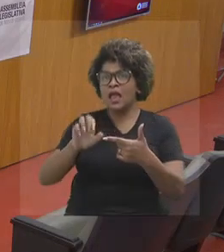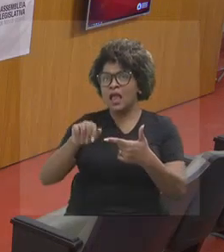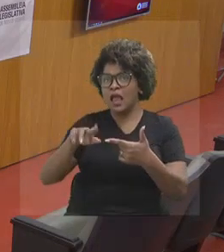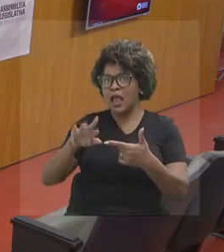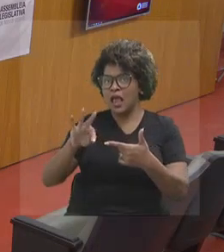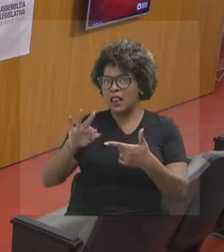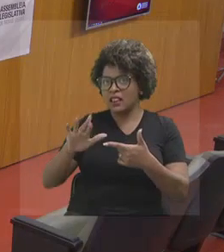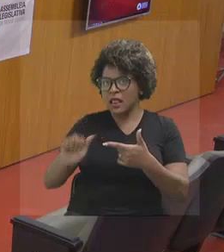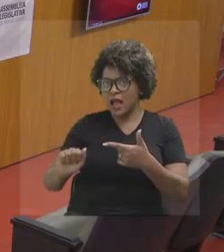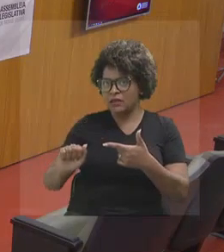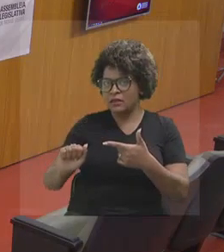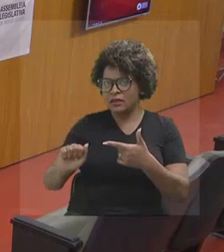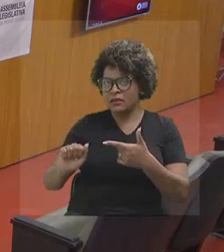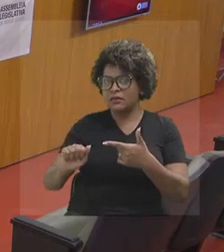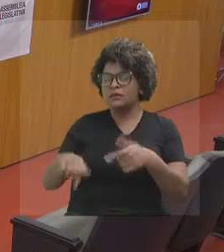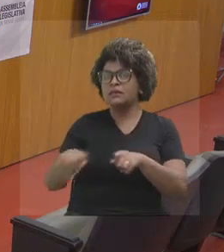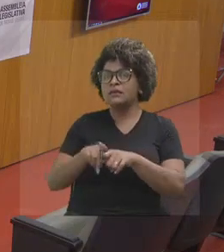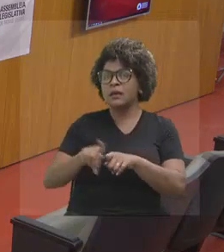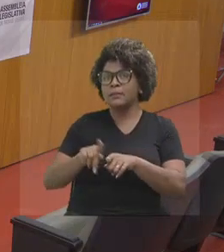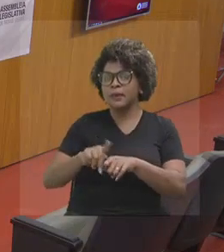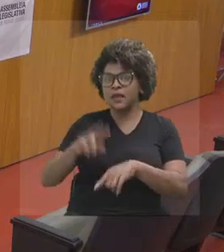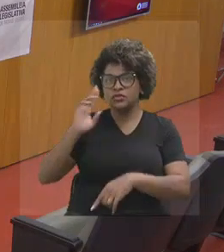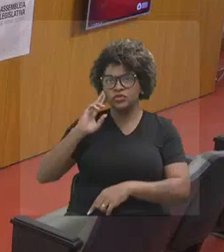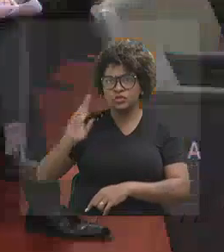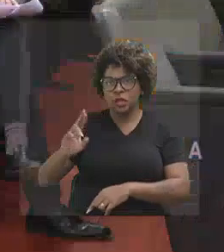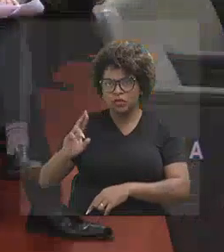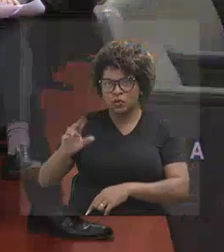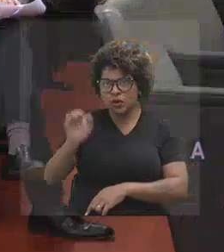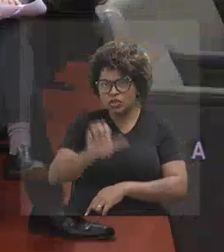diretora-geral da Empresa Mineira de Comunicação,